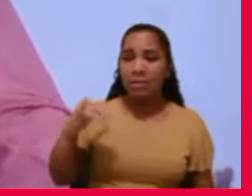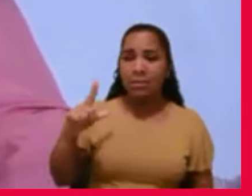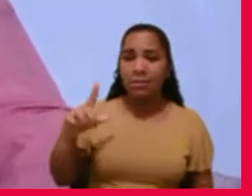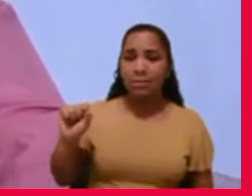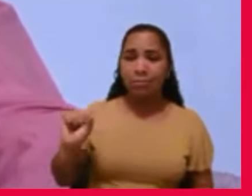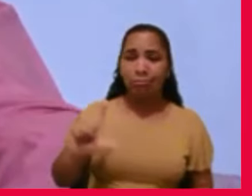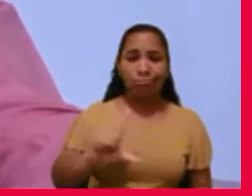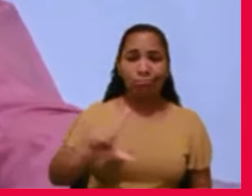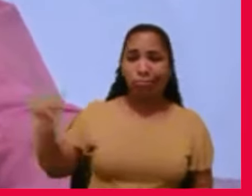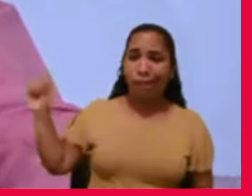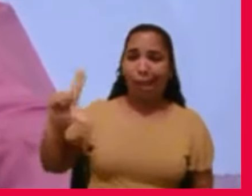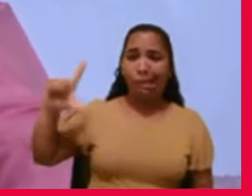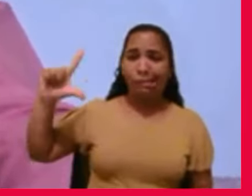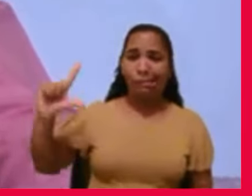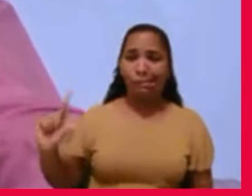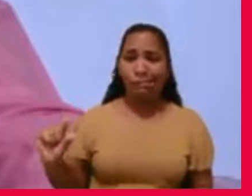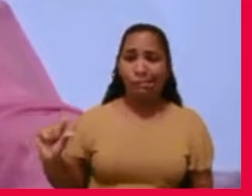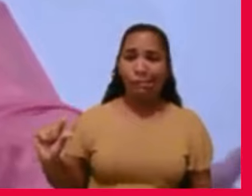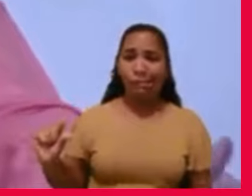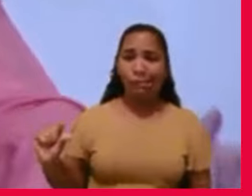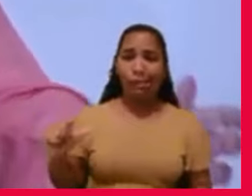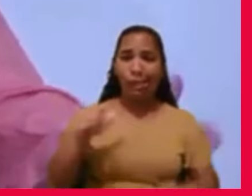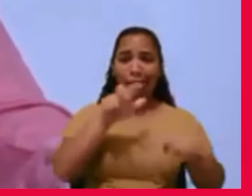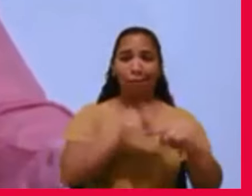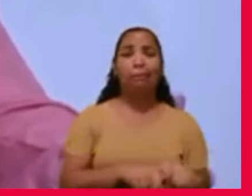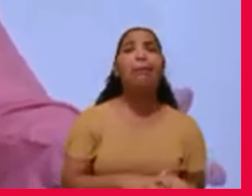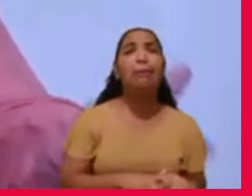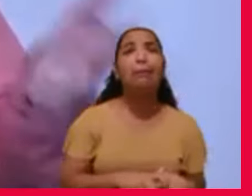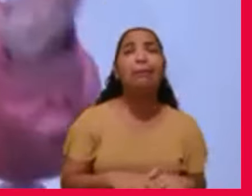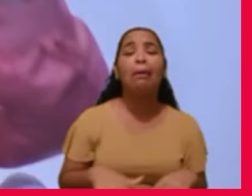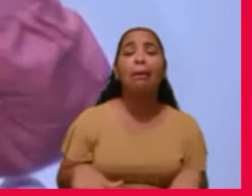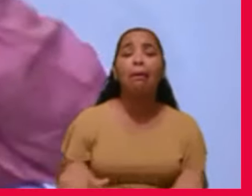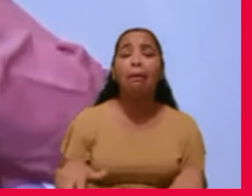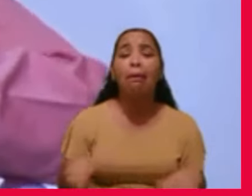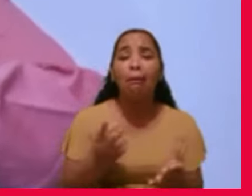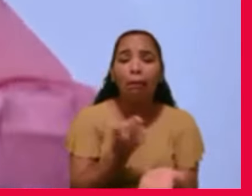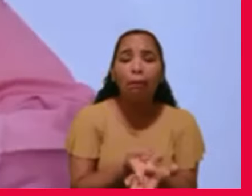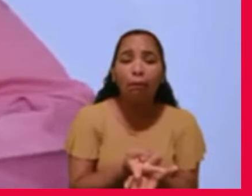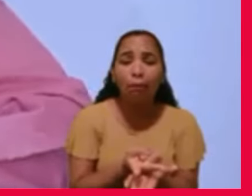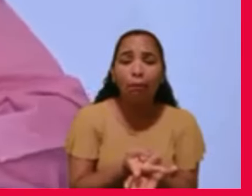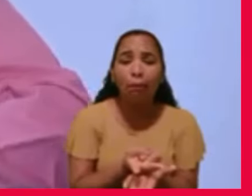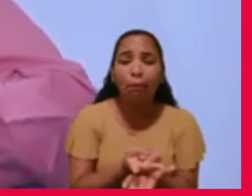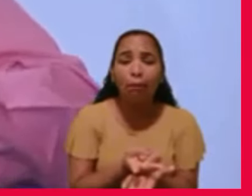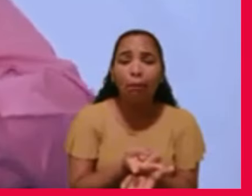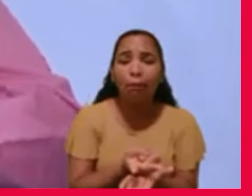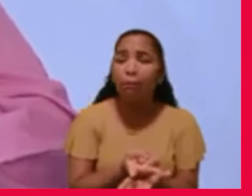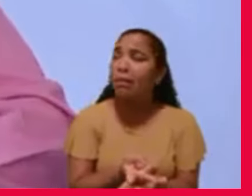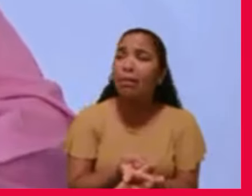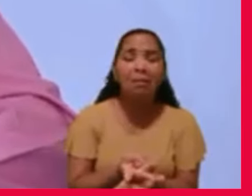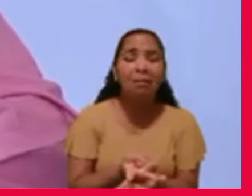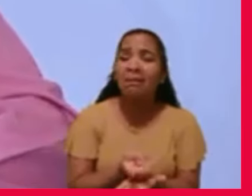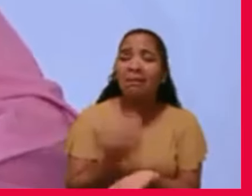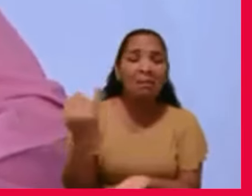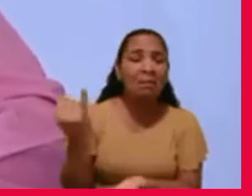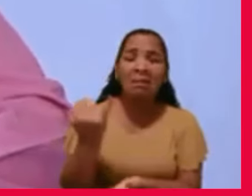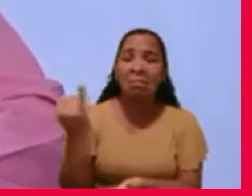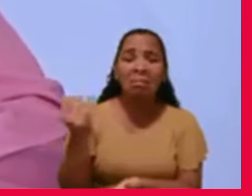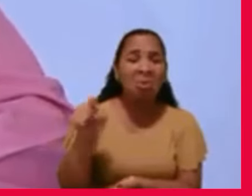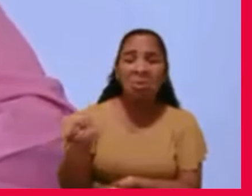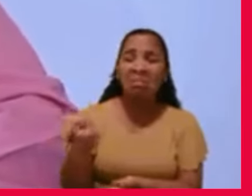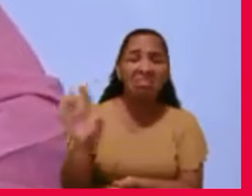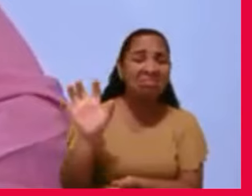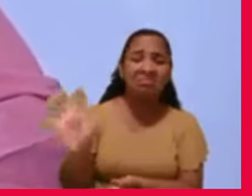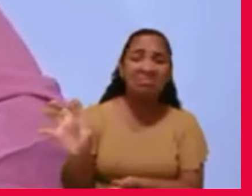inferno e eu fiquei ali arrasado em cima da cama vendo que não vale a pena, que todos nós